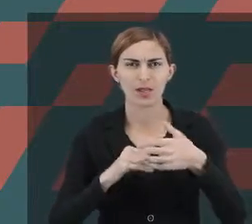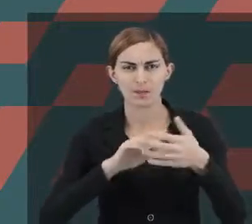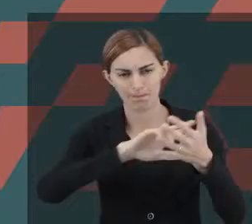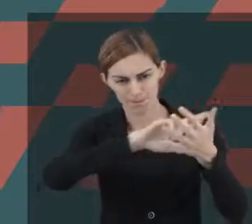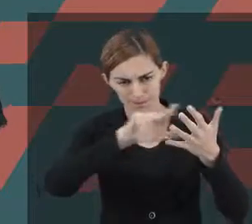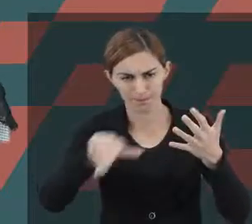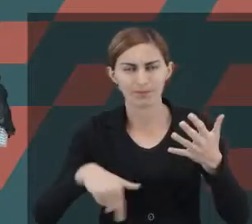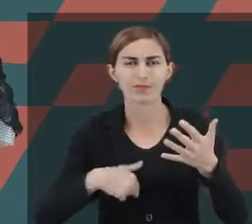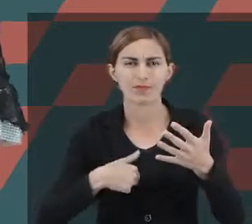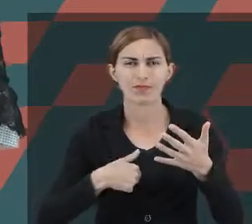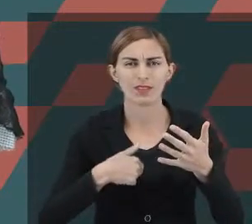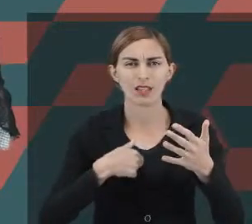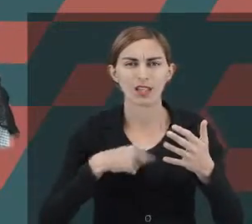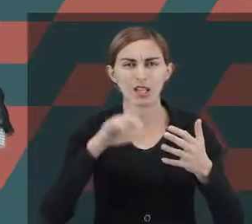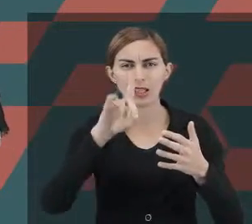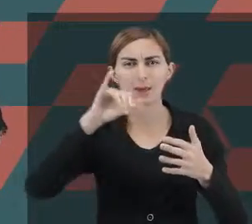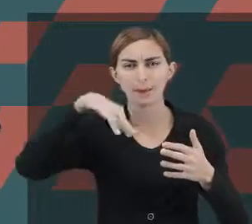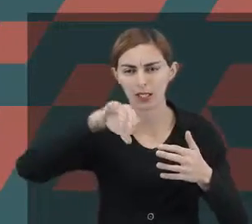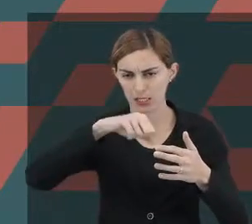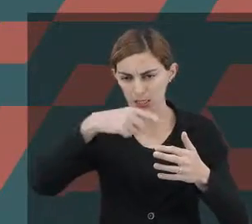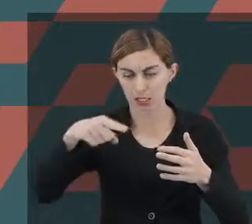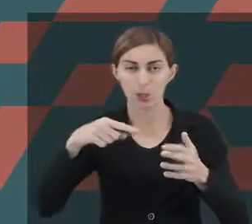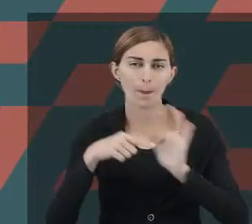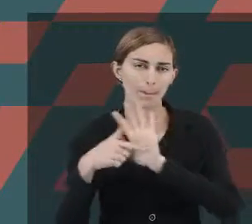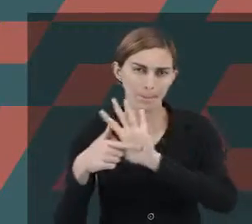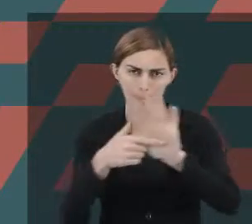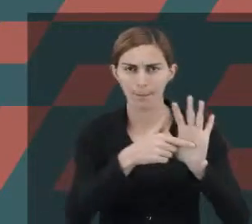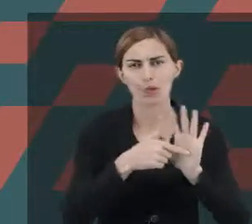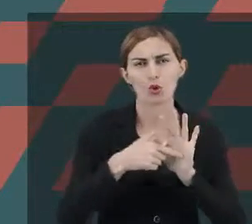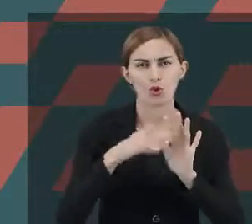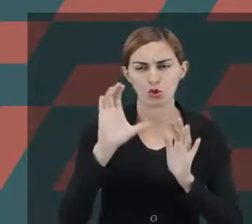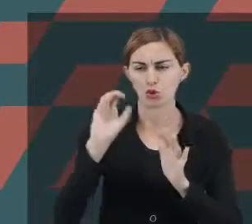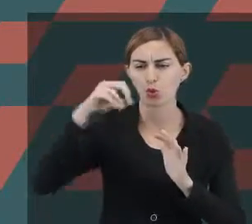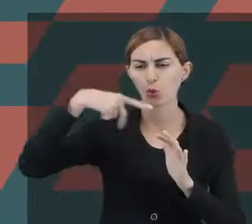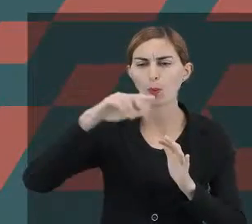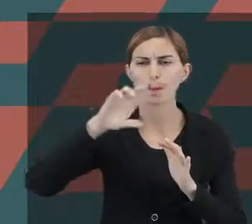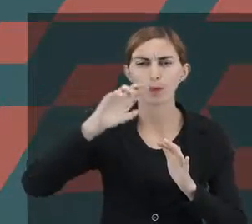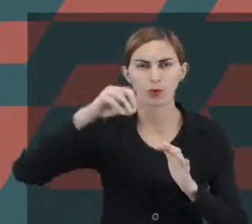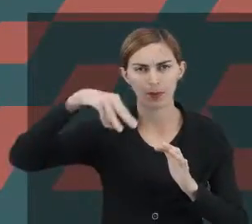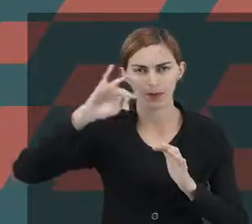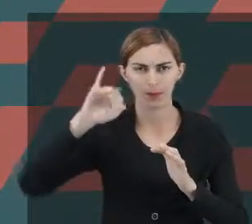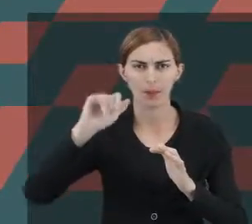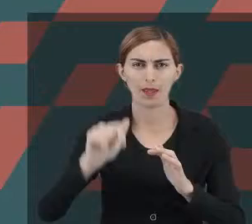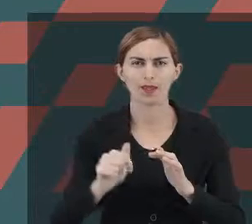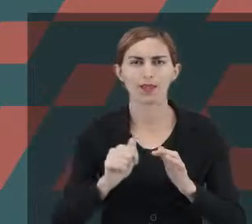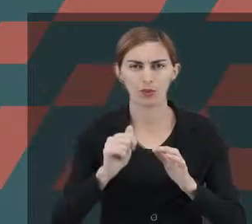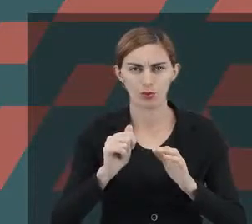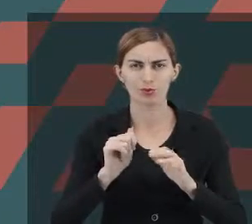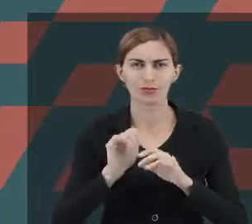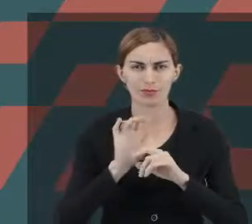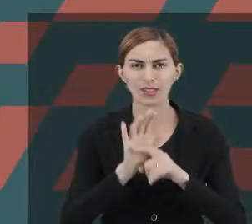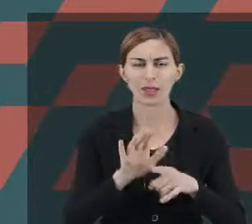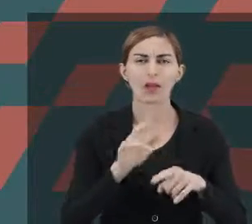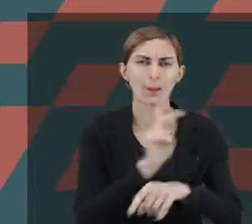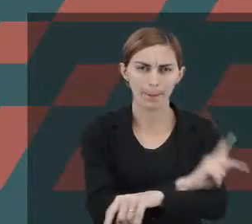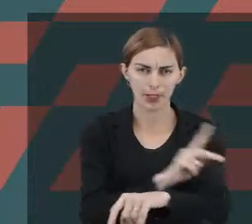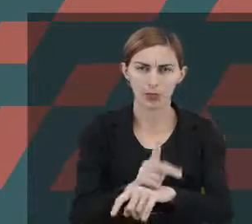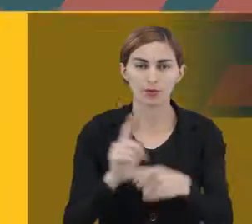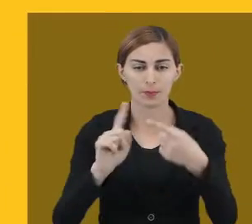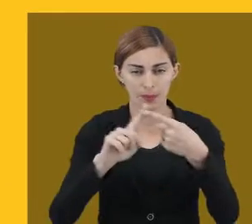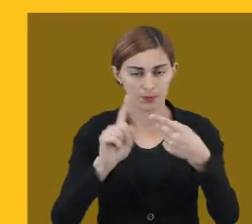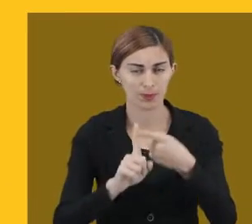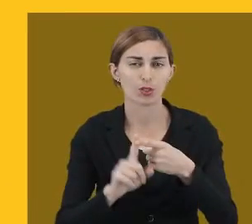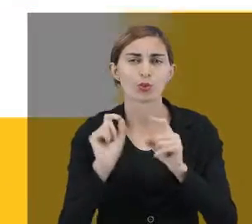dimensões. E são dimensões que vão trazer um comprometimento maior no nosso fazer pedagógico. Uma primeira